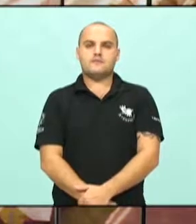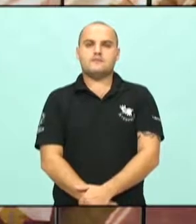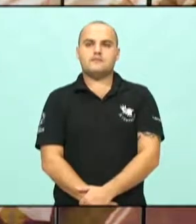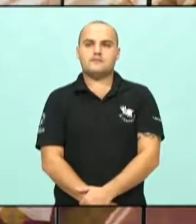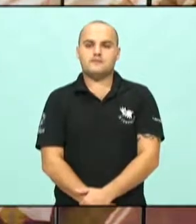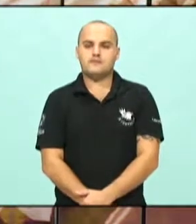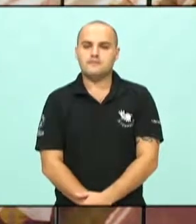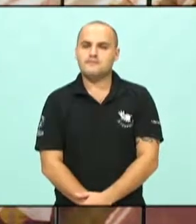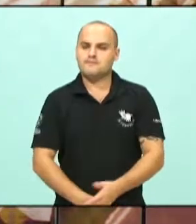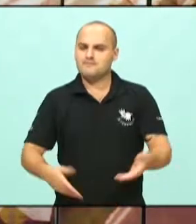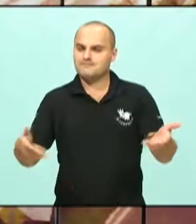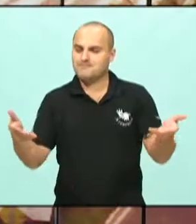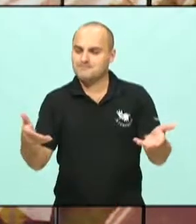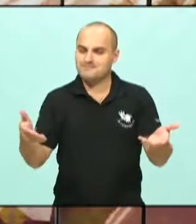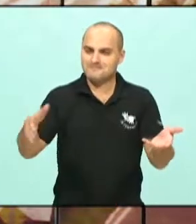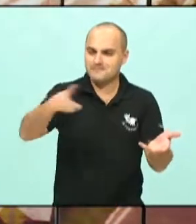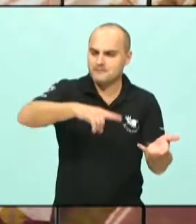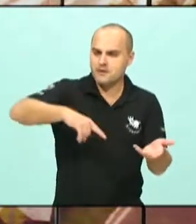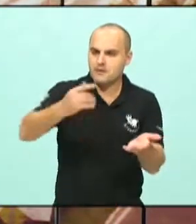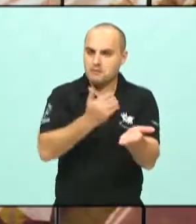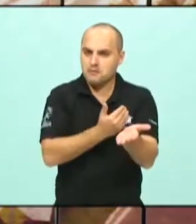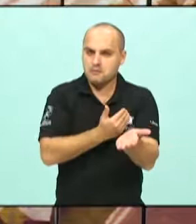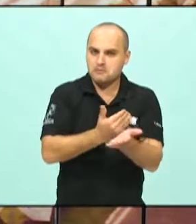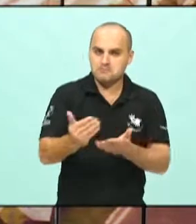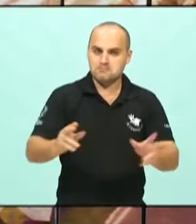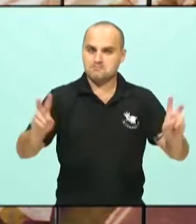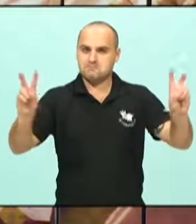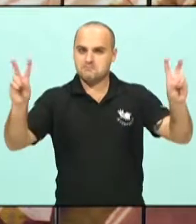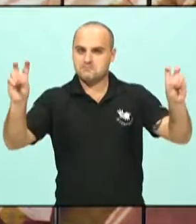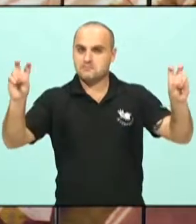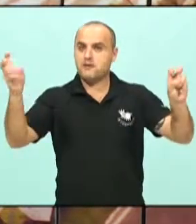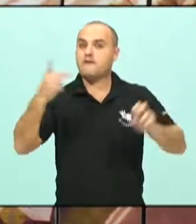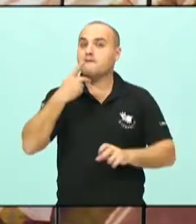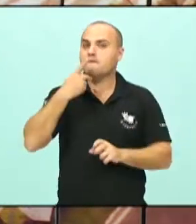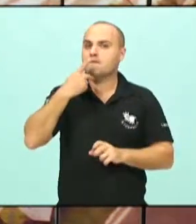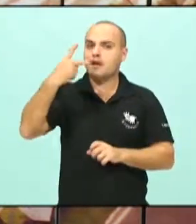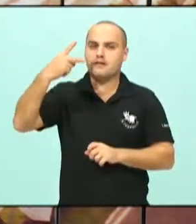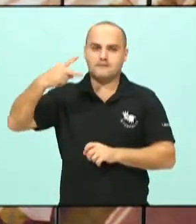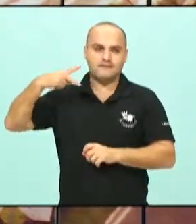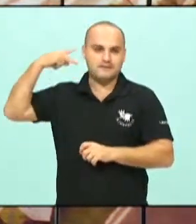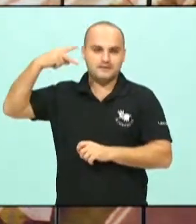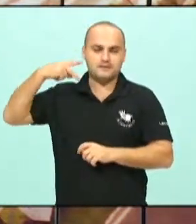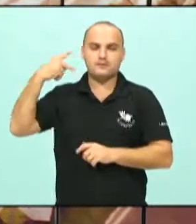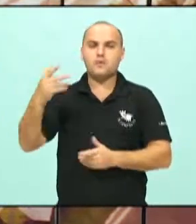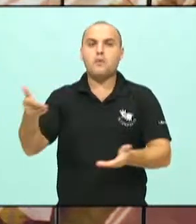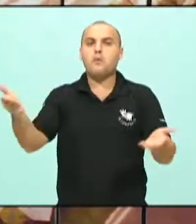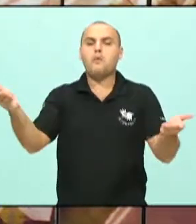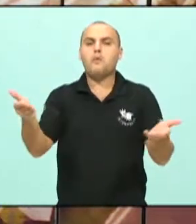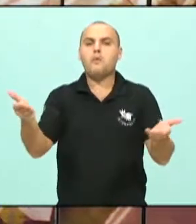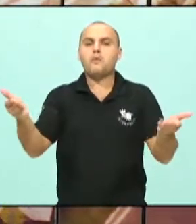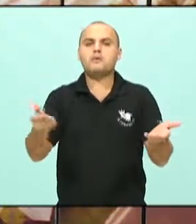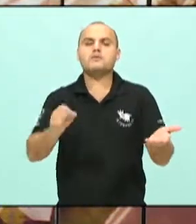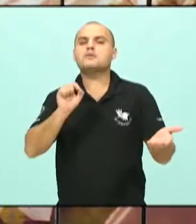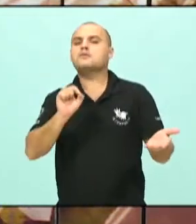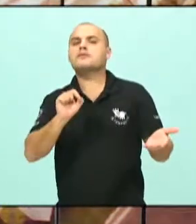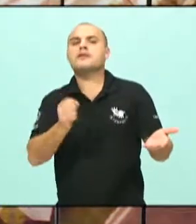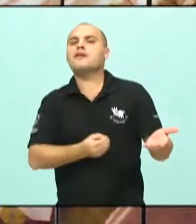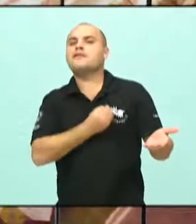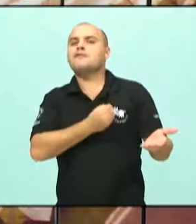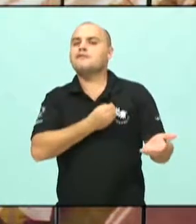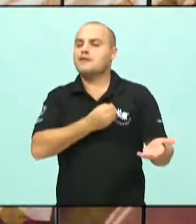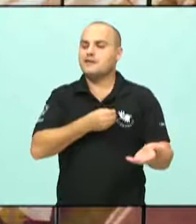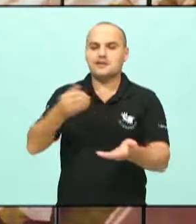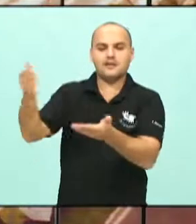Amigos da TV Câmara, estamos iniciando o nosso programa Fala Vereador. Na edição de hoje, temos o prazer de